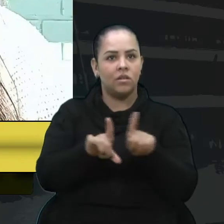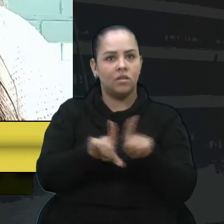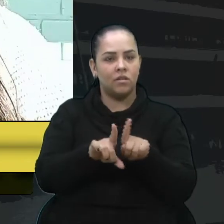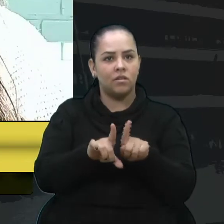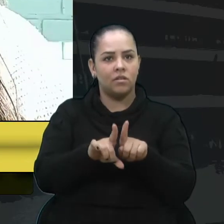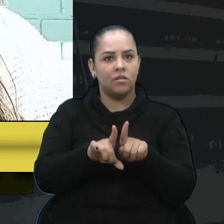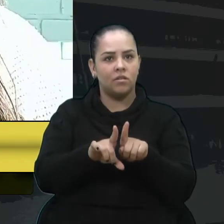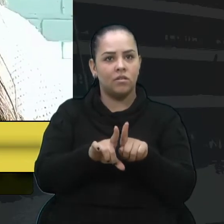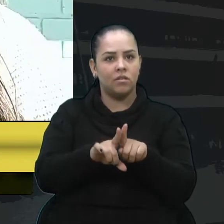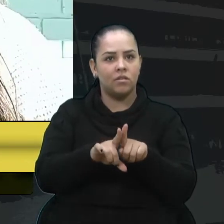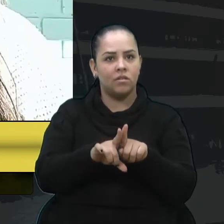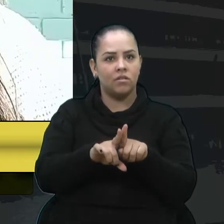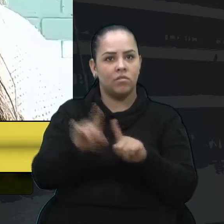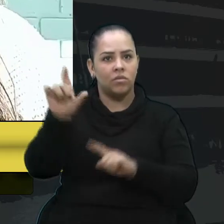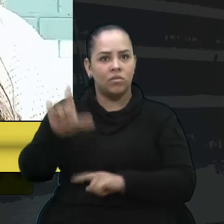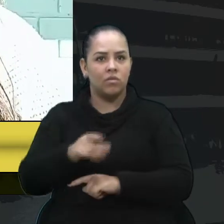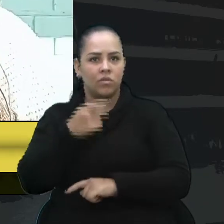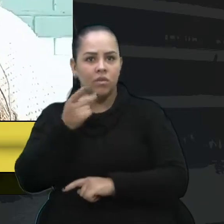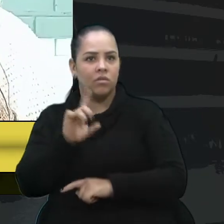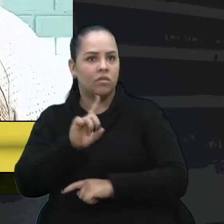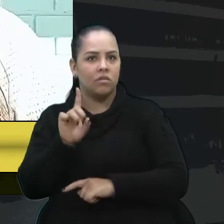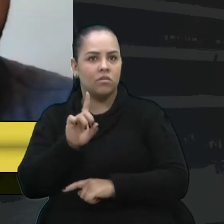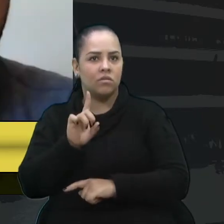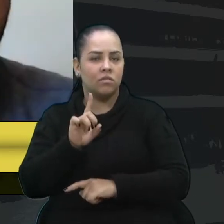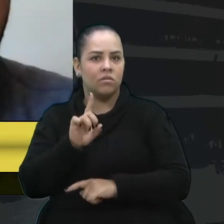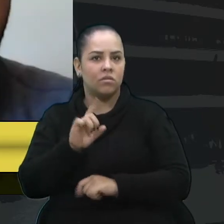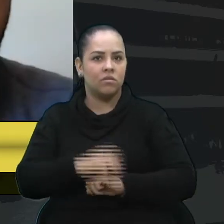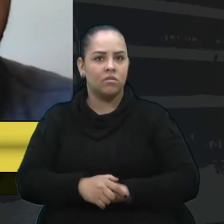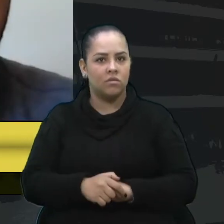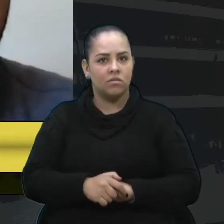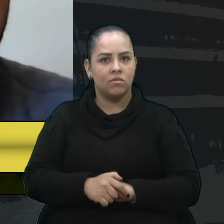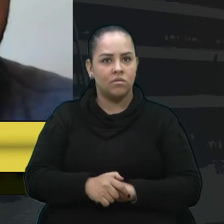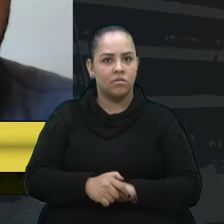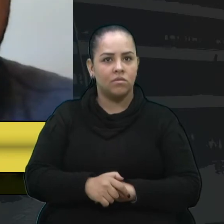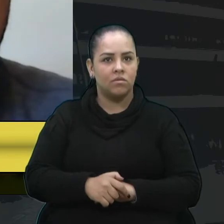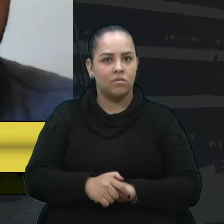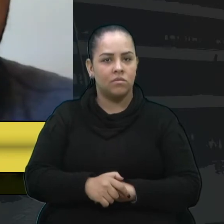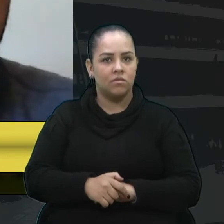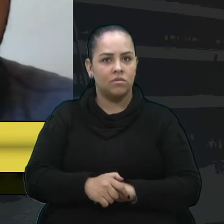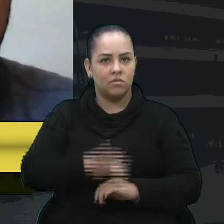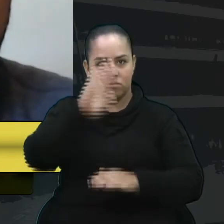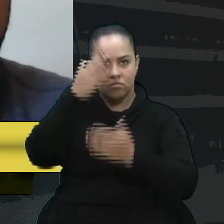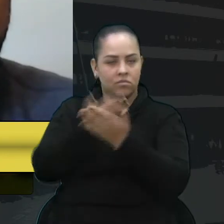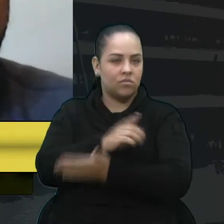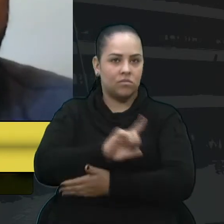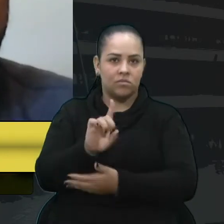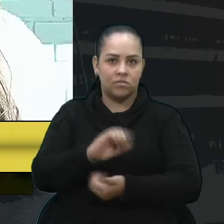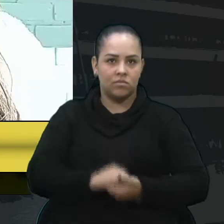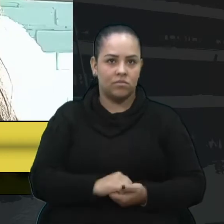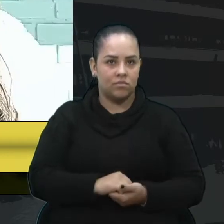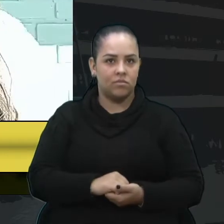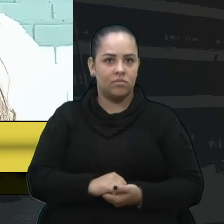Alguém falou alguma coisa? Eu escutei também, mas acho que... Bom,